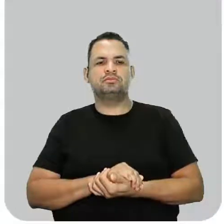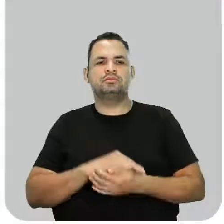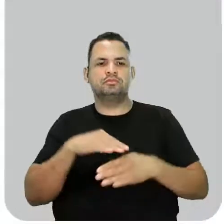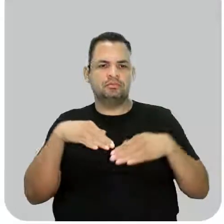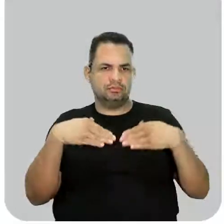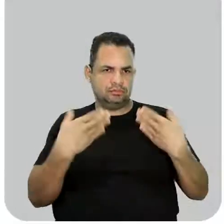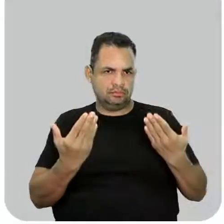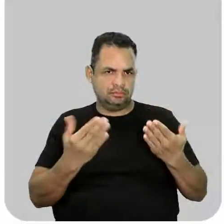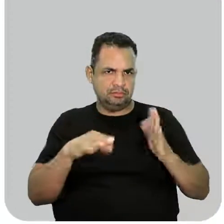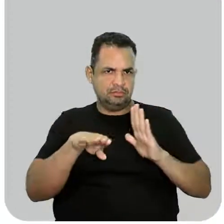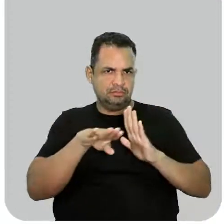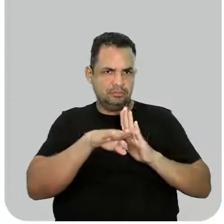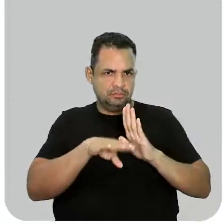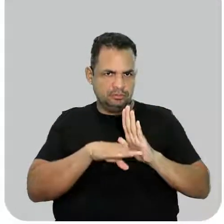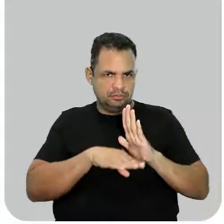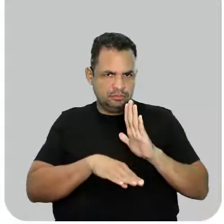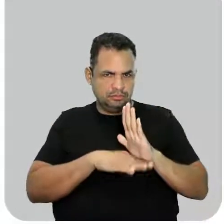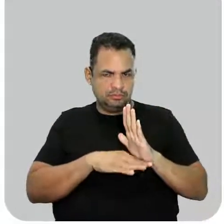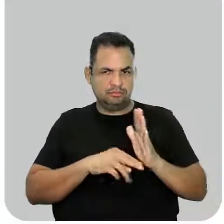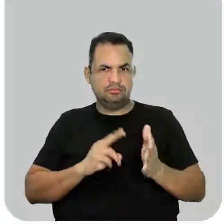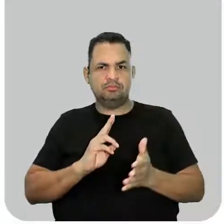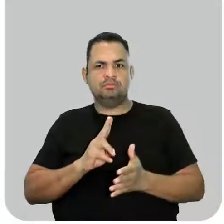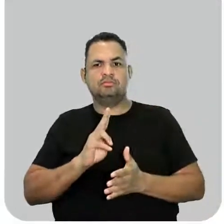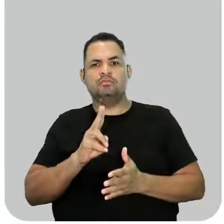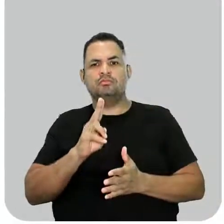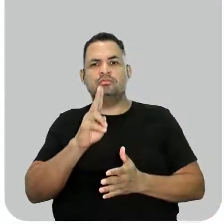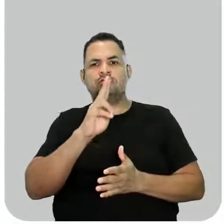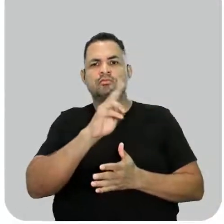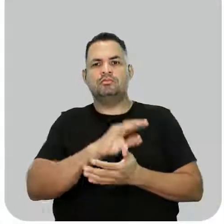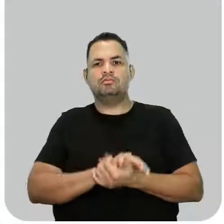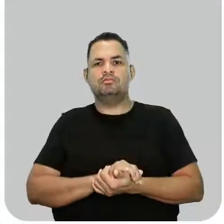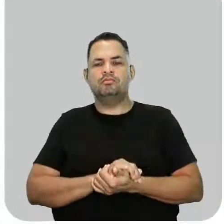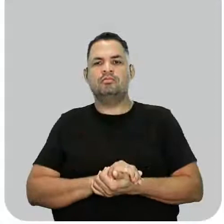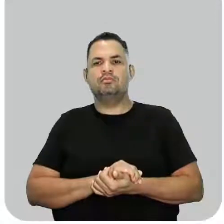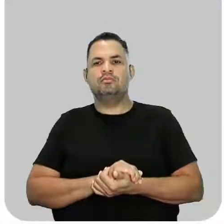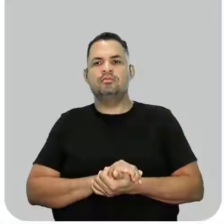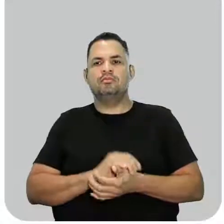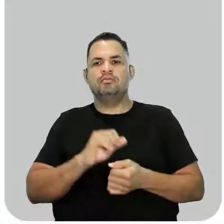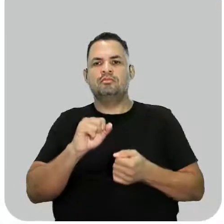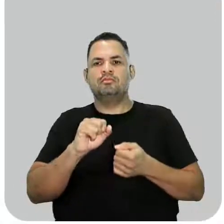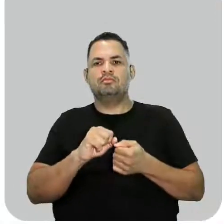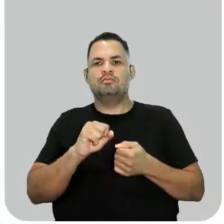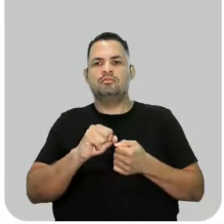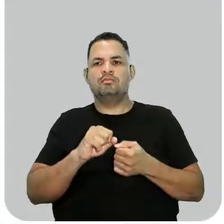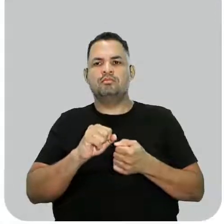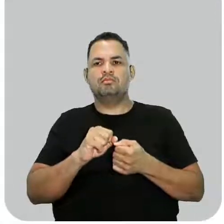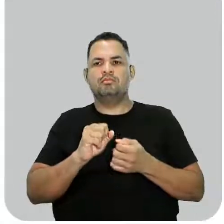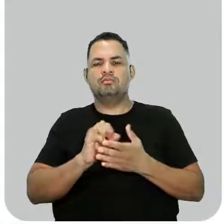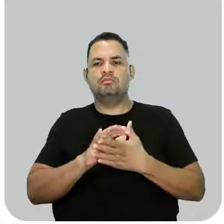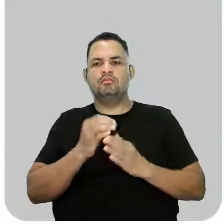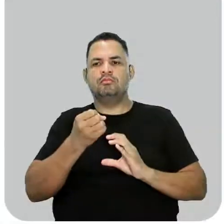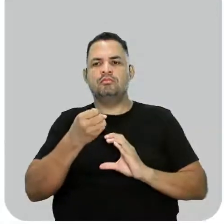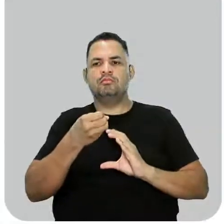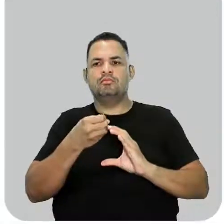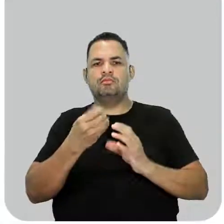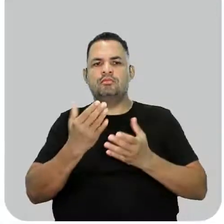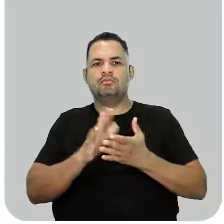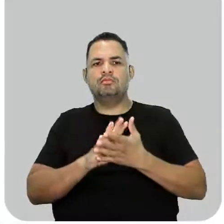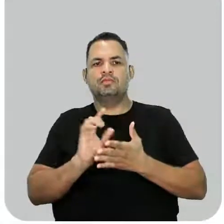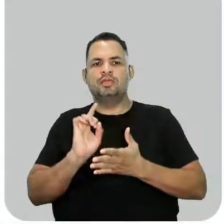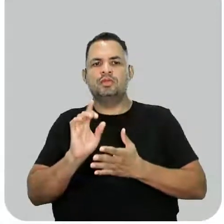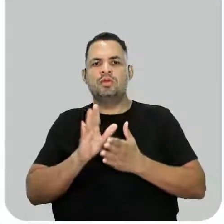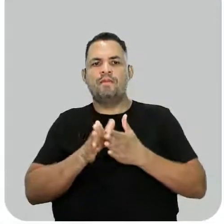Qual das subetapas do processo é realizada em função